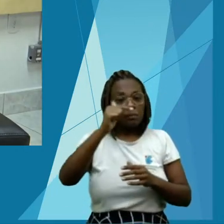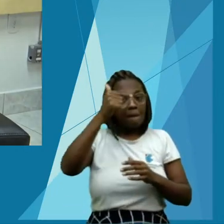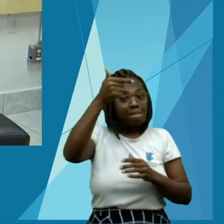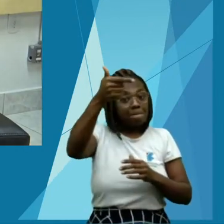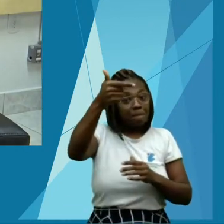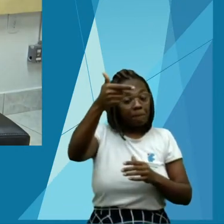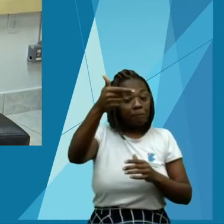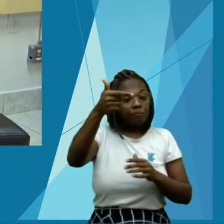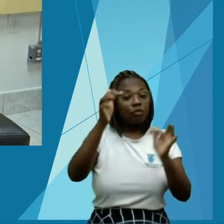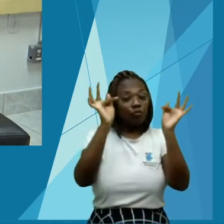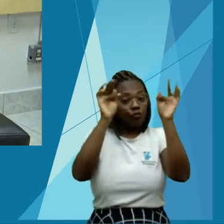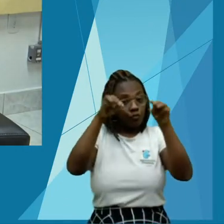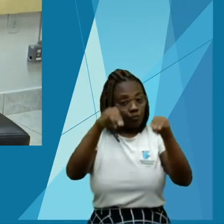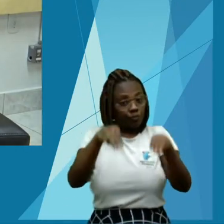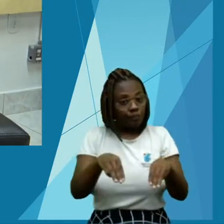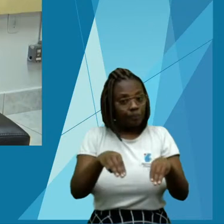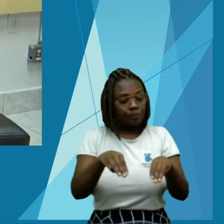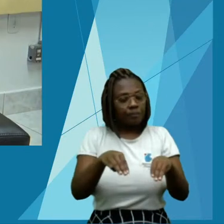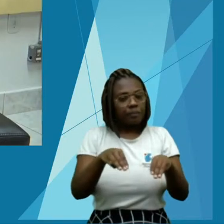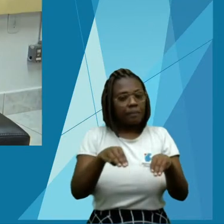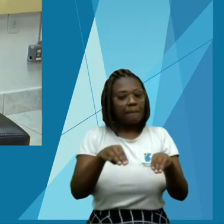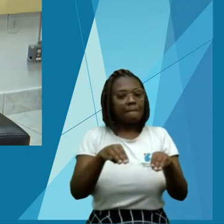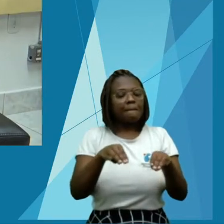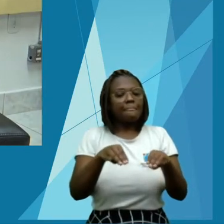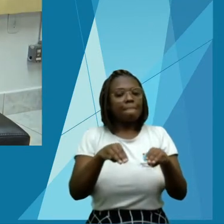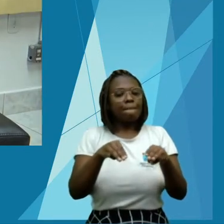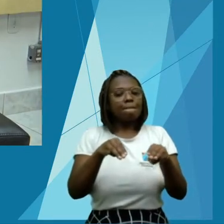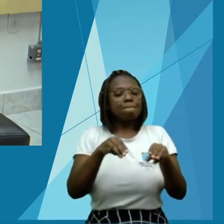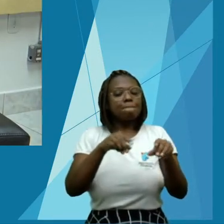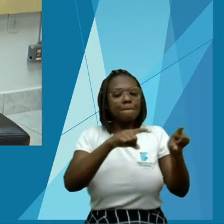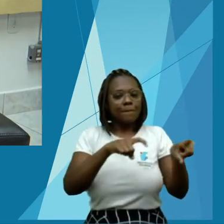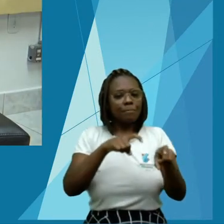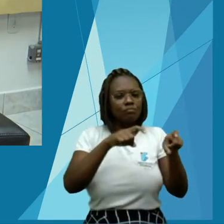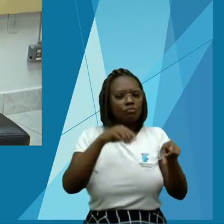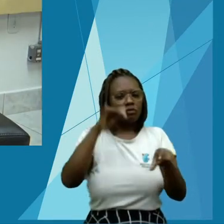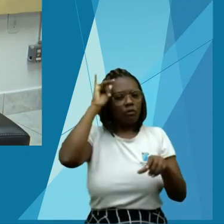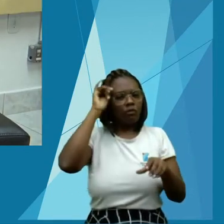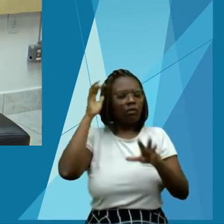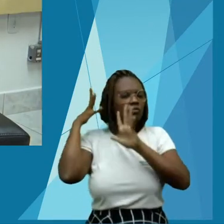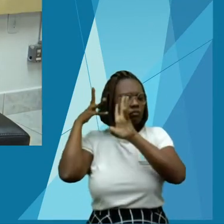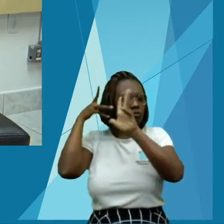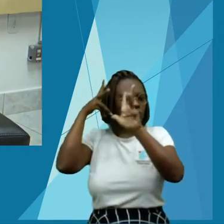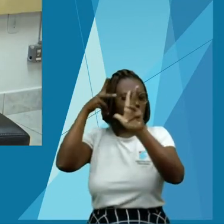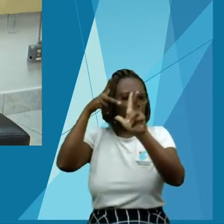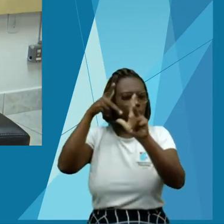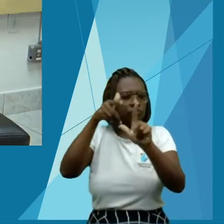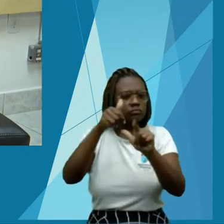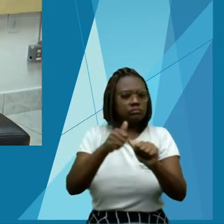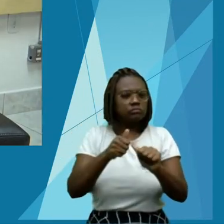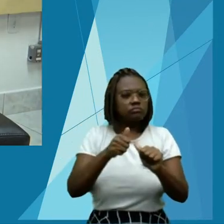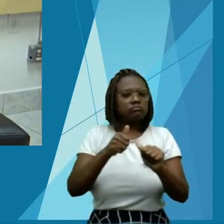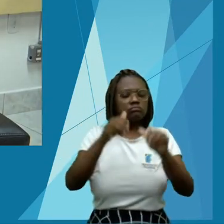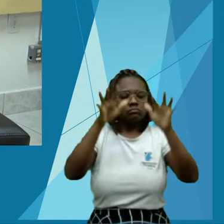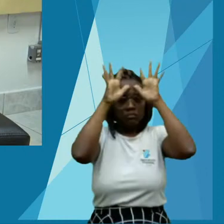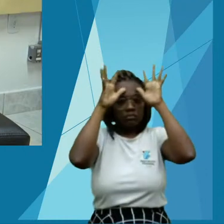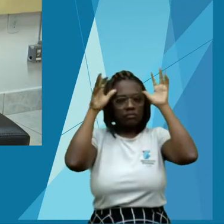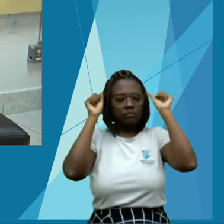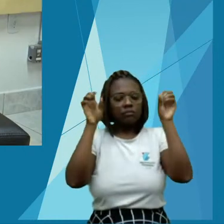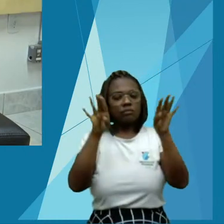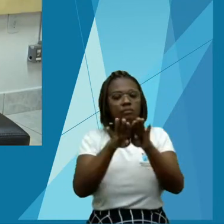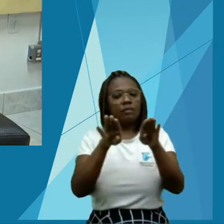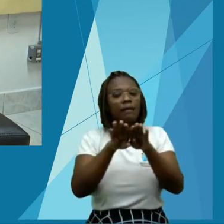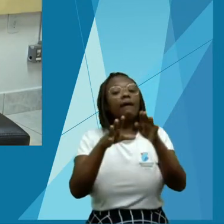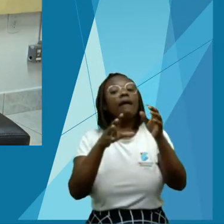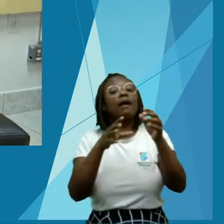trata, então, da segurança alimentar. Um histórico de todo o movimento sobre a segurança alimentar no Acre. Como se dá à